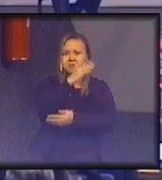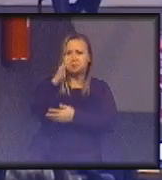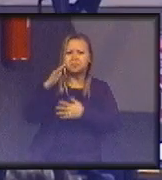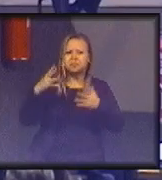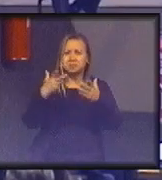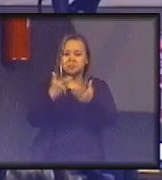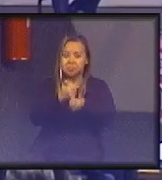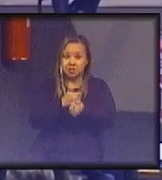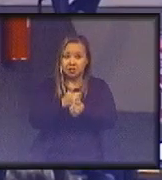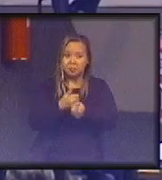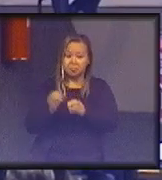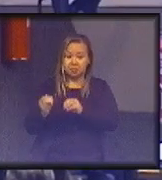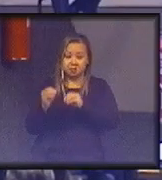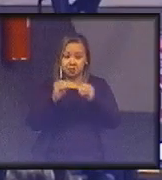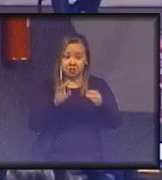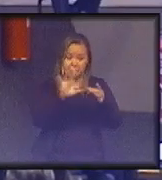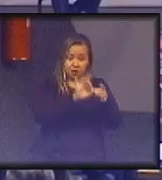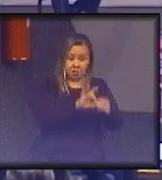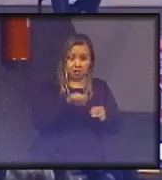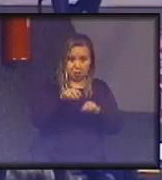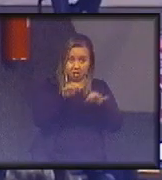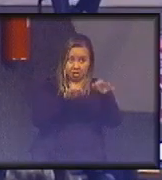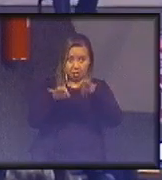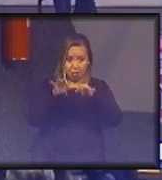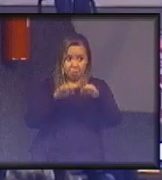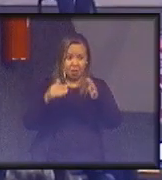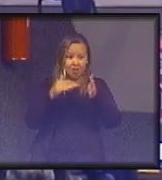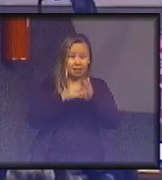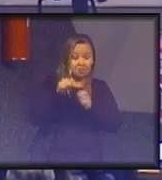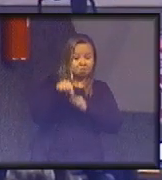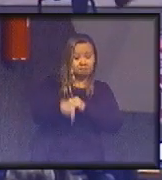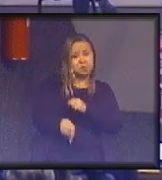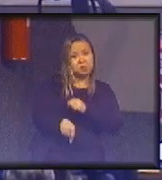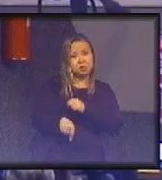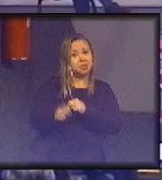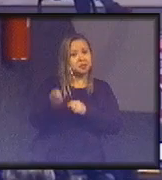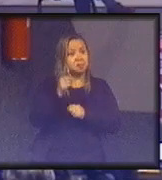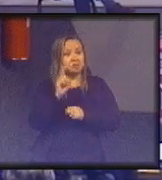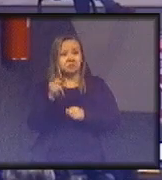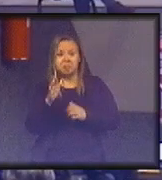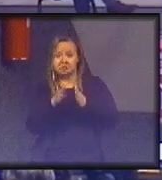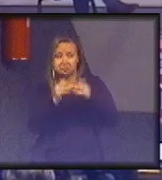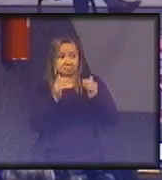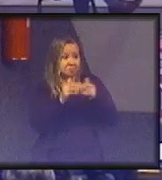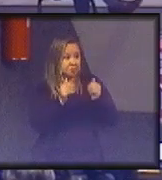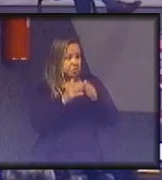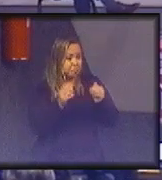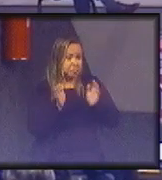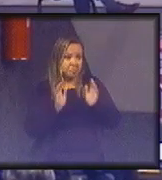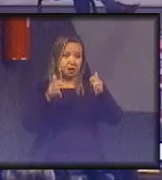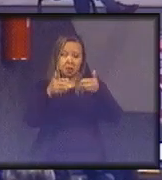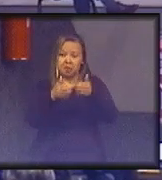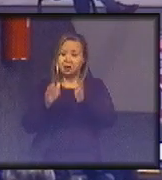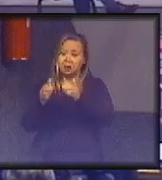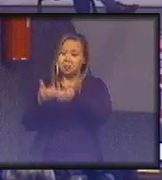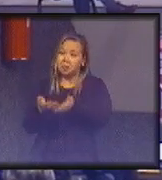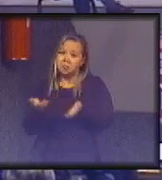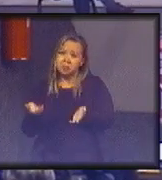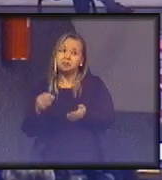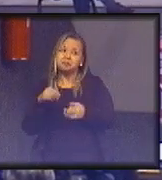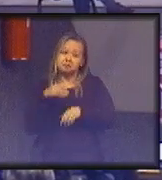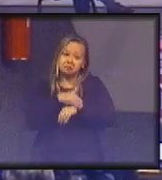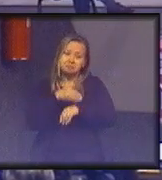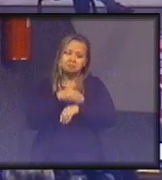deveria incorporar esse plano, pelo menos até aqui, não convocou a comissão, da qual eu mesmo faço